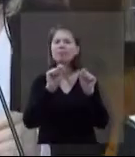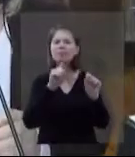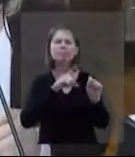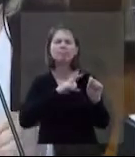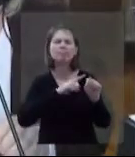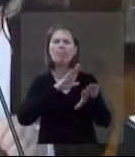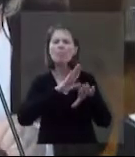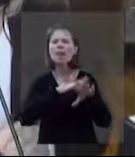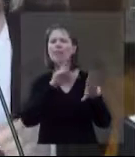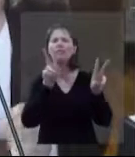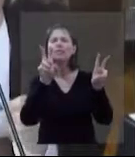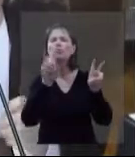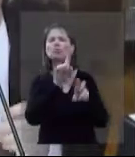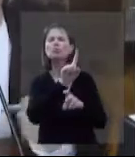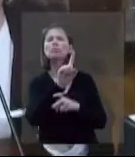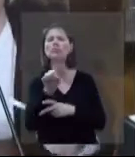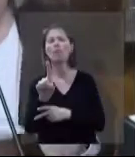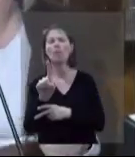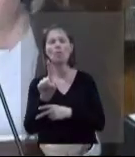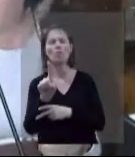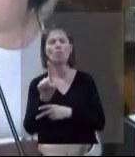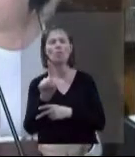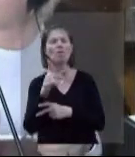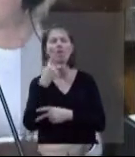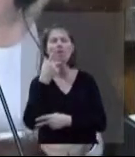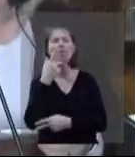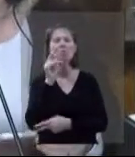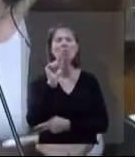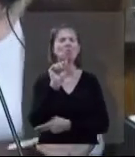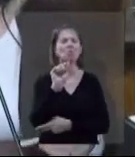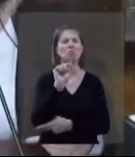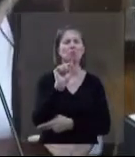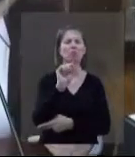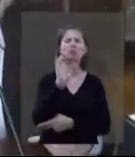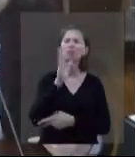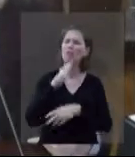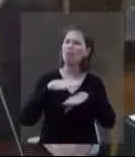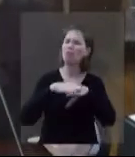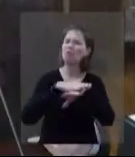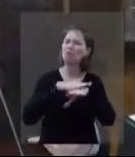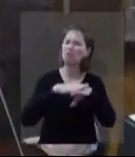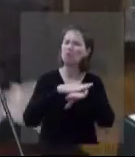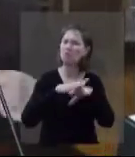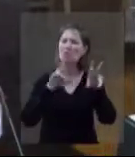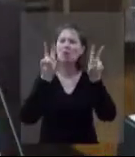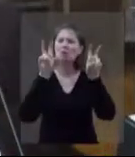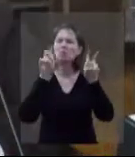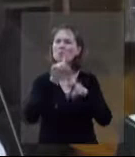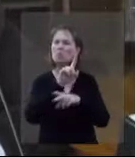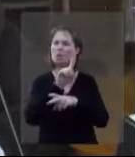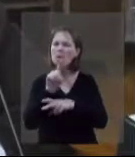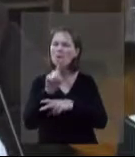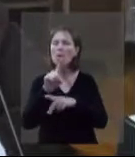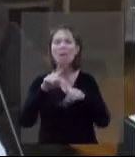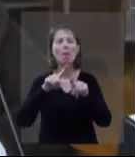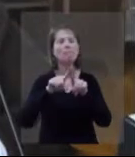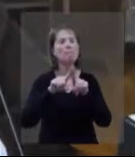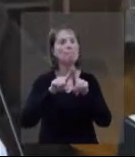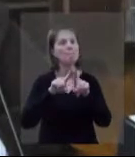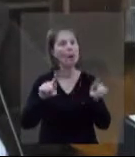O que mais nós temos sobre não? O que mais que nós temos sobre não? Alguém já falou sobre não? já notou mais alguma coisa. Não, a gente já falou bastante coisa sobre isso.